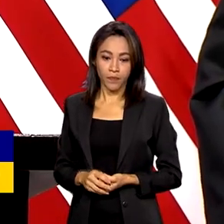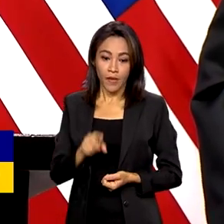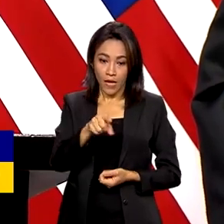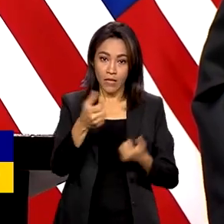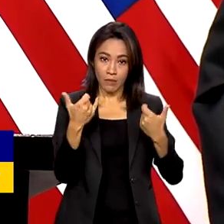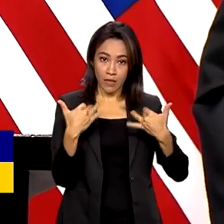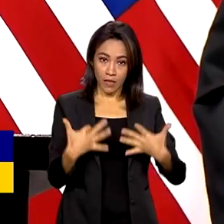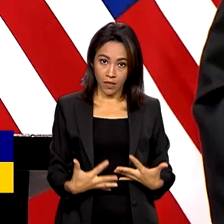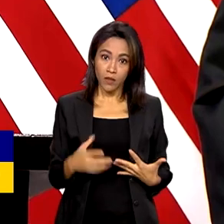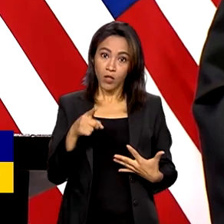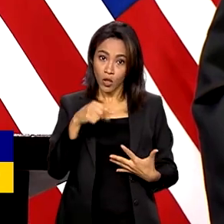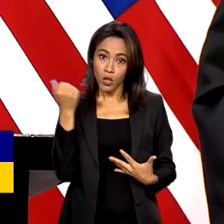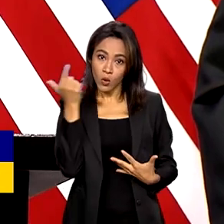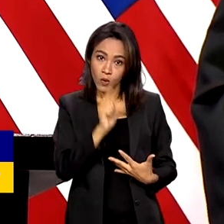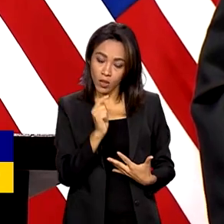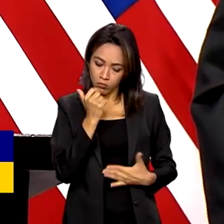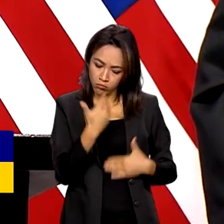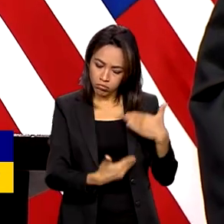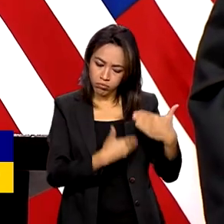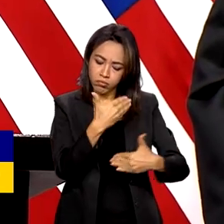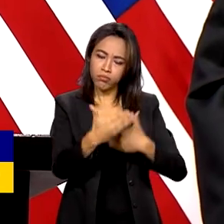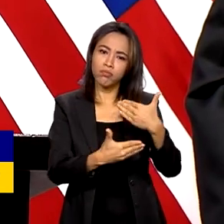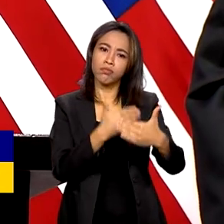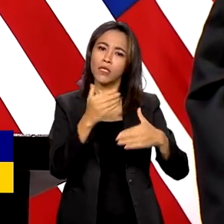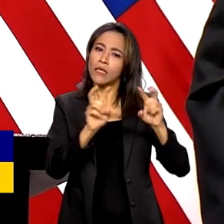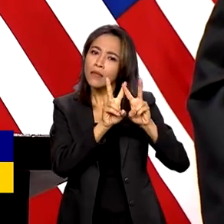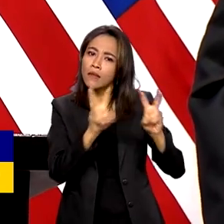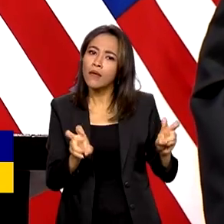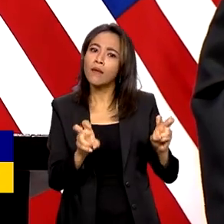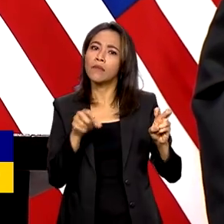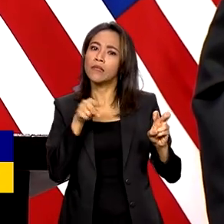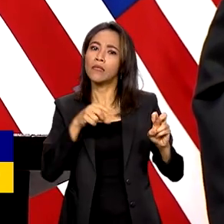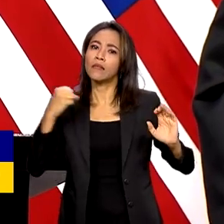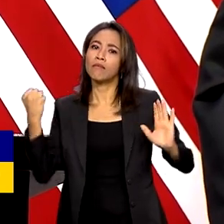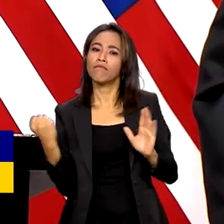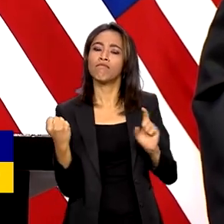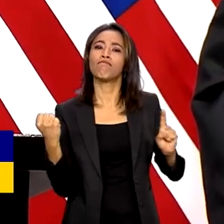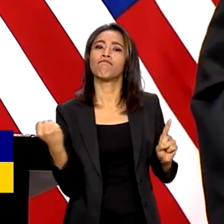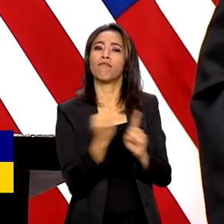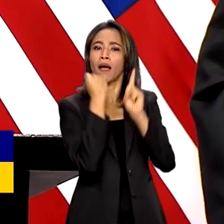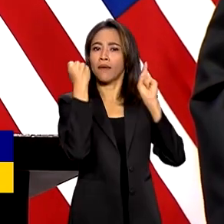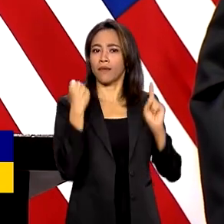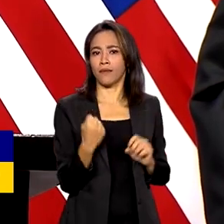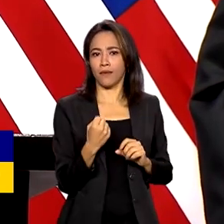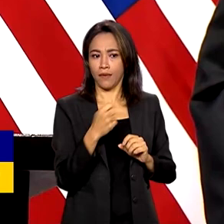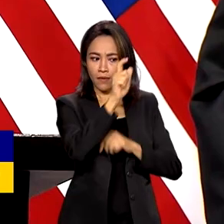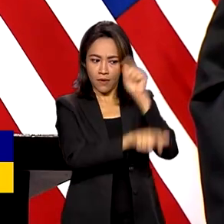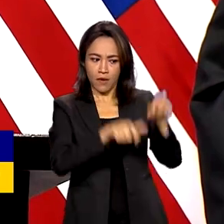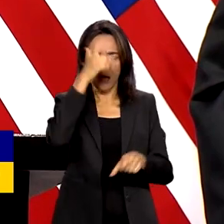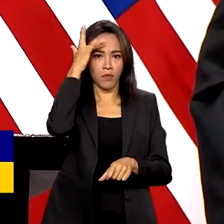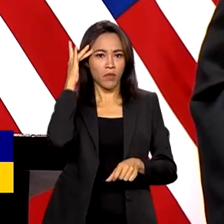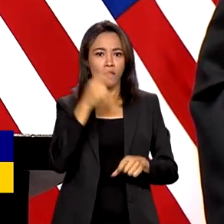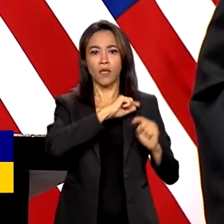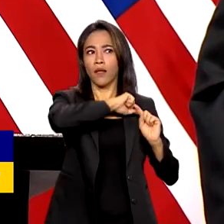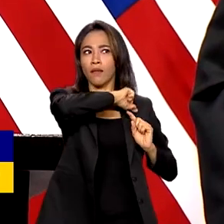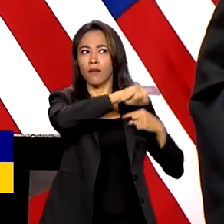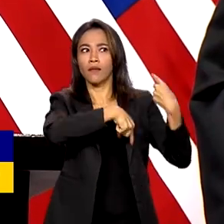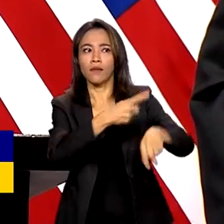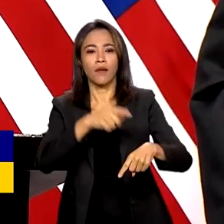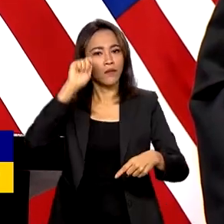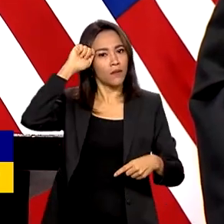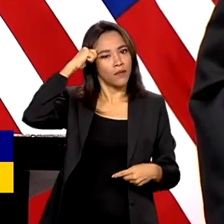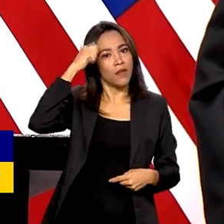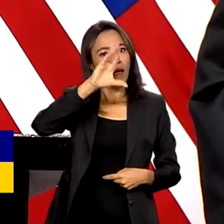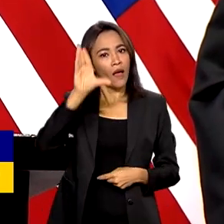fazer real progresso em assuntos que impactam as pessoas de descendência africana e pessoas indígenas em ambas as